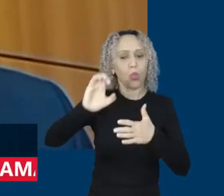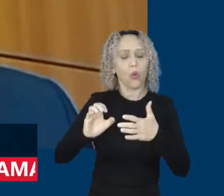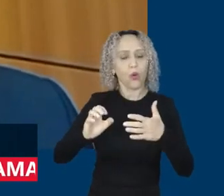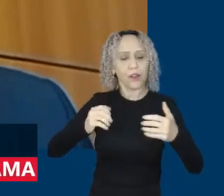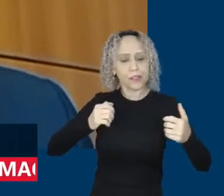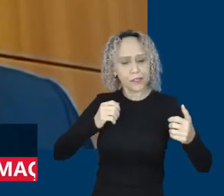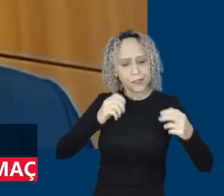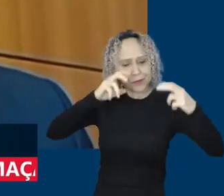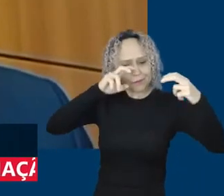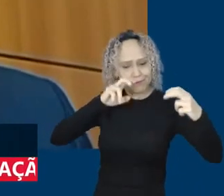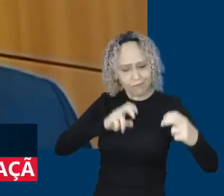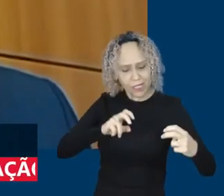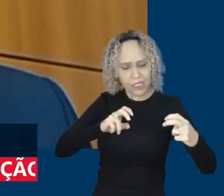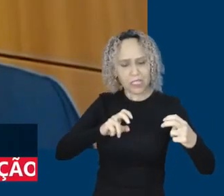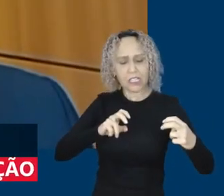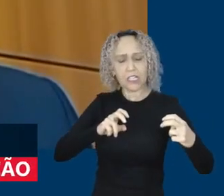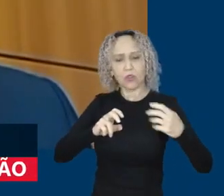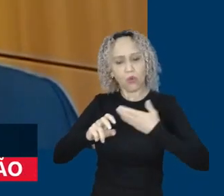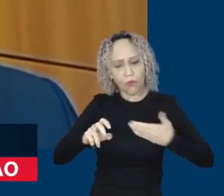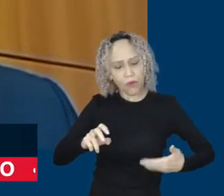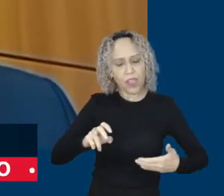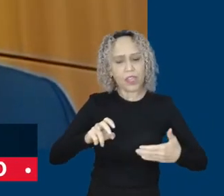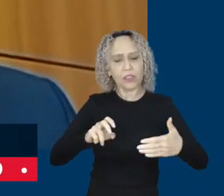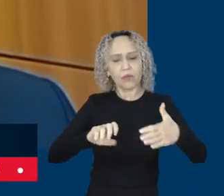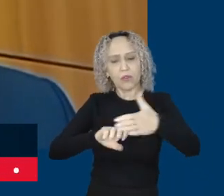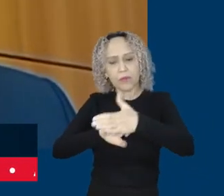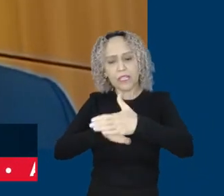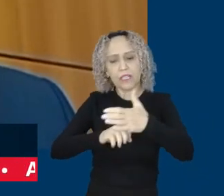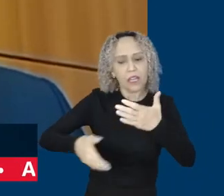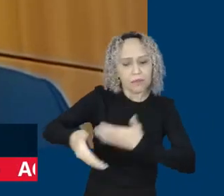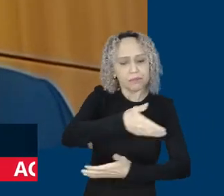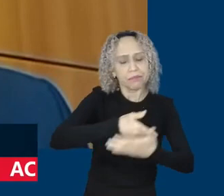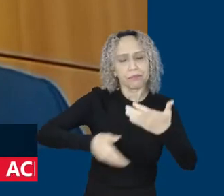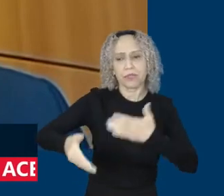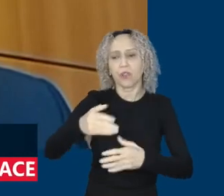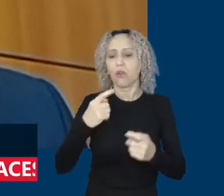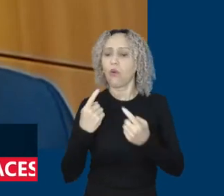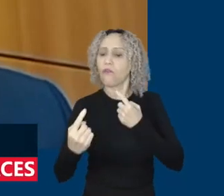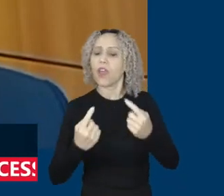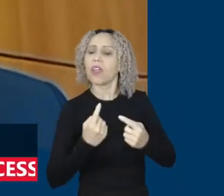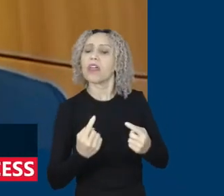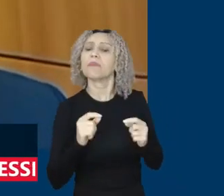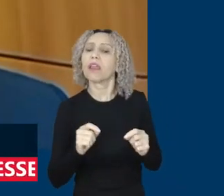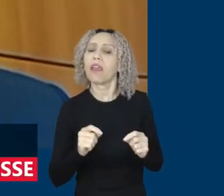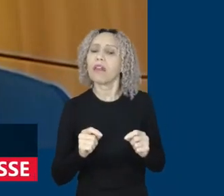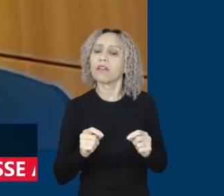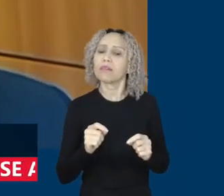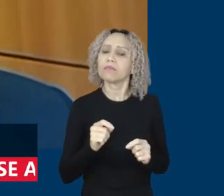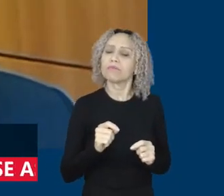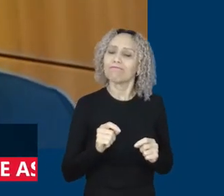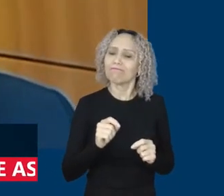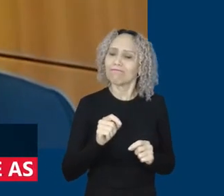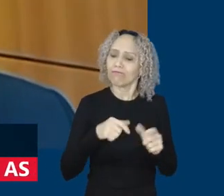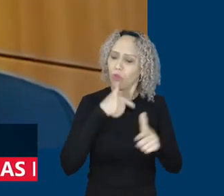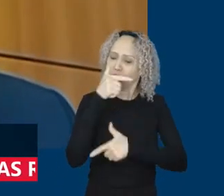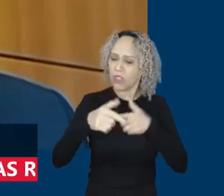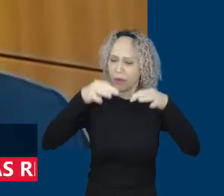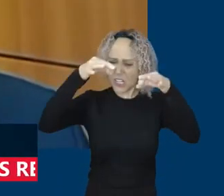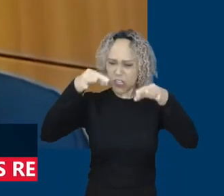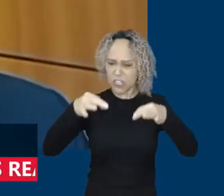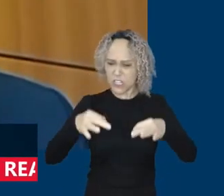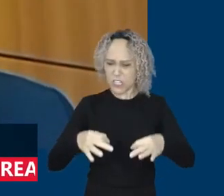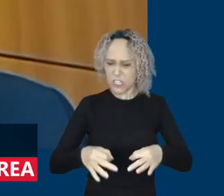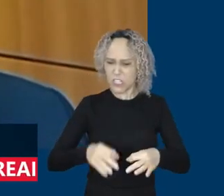Nós queremos, com isso também, garantir um trabalho decente no país. E aí, tanto essa mesa de